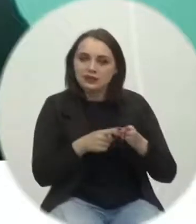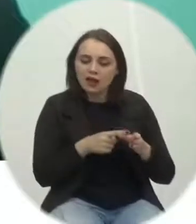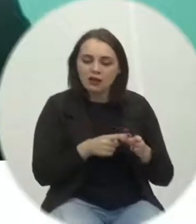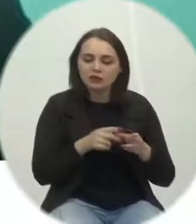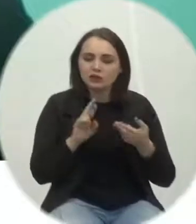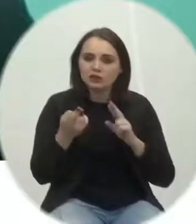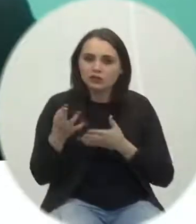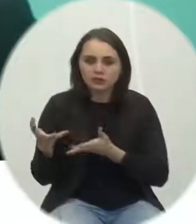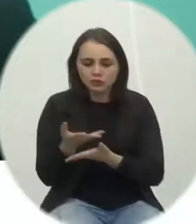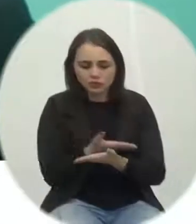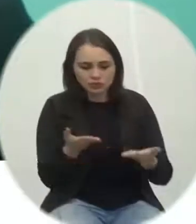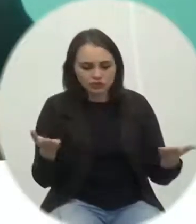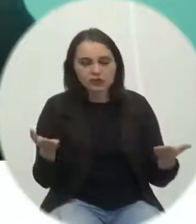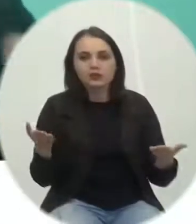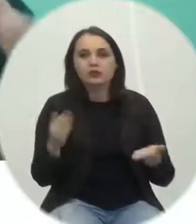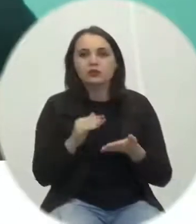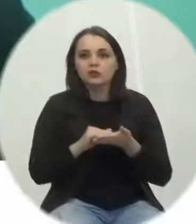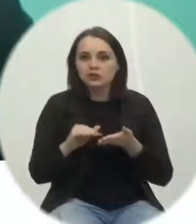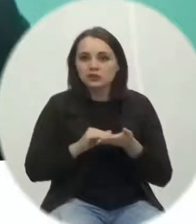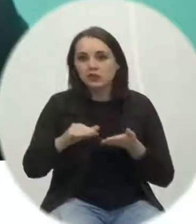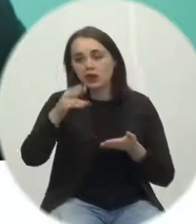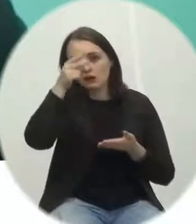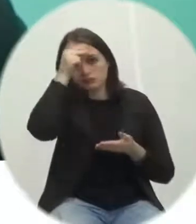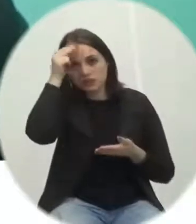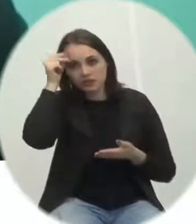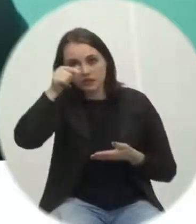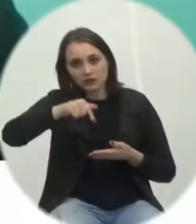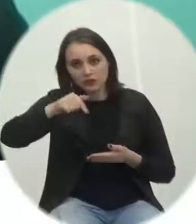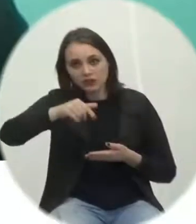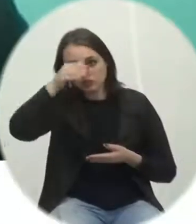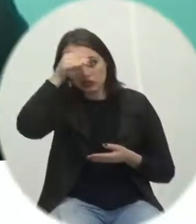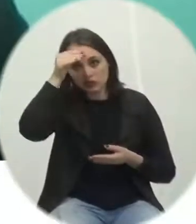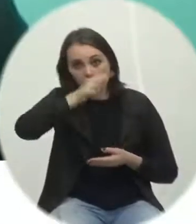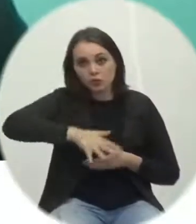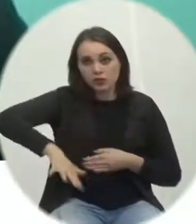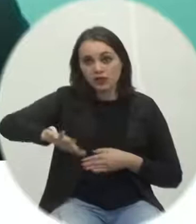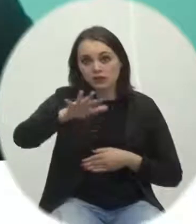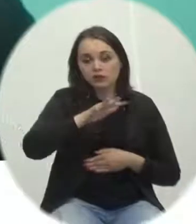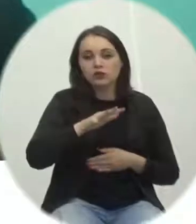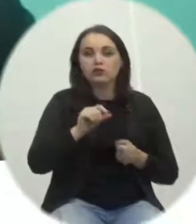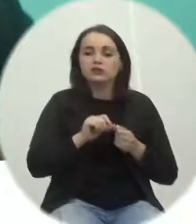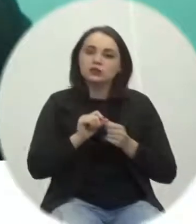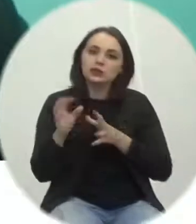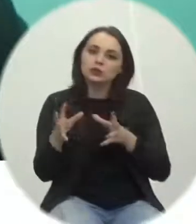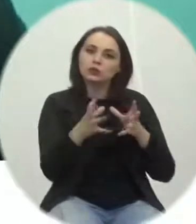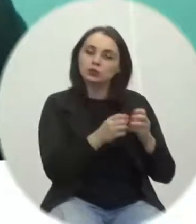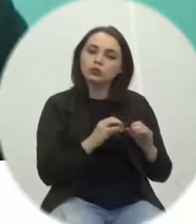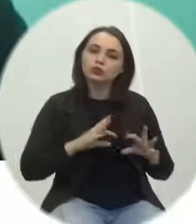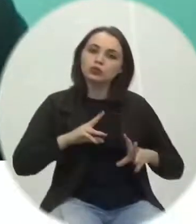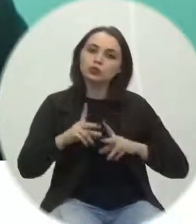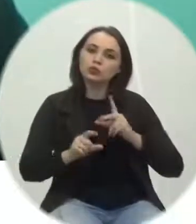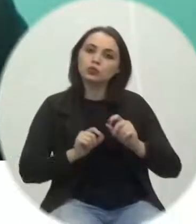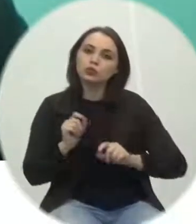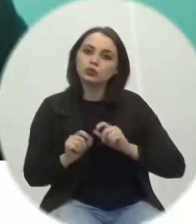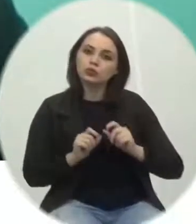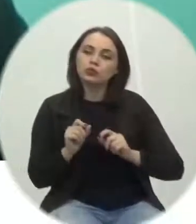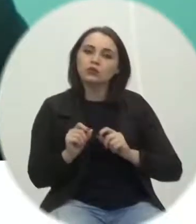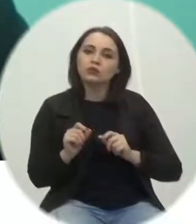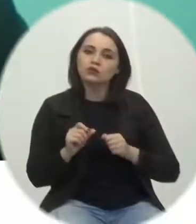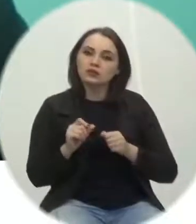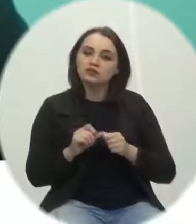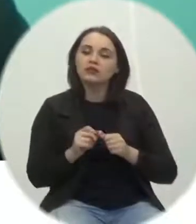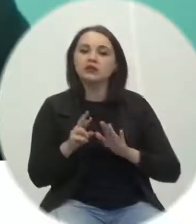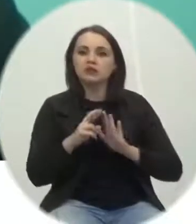isso o secretário da sede o prefeito salvar os secretários da região fizeram isso e todo o procedimento com certeza no